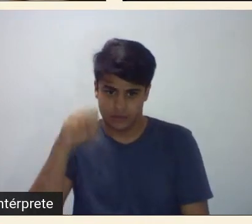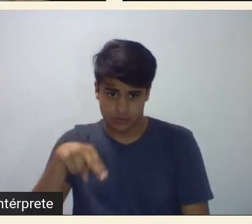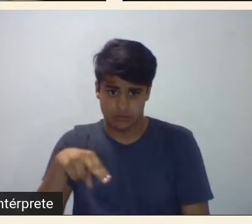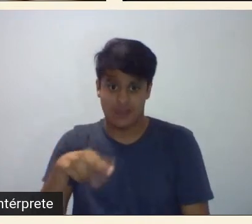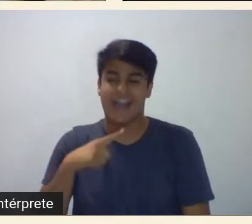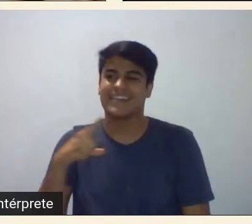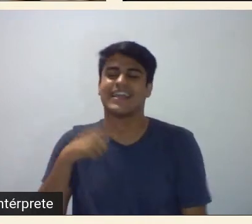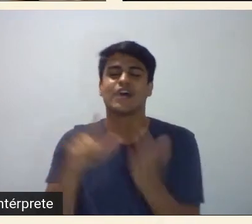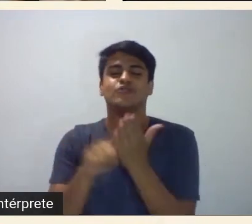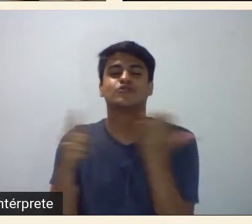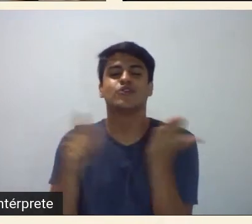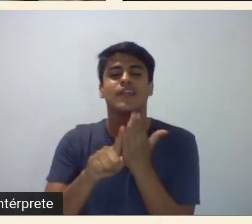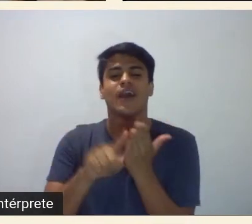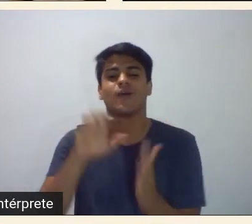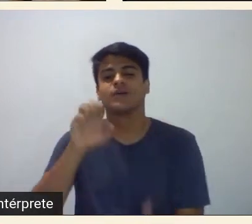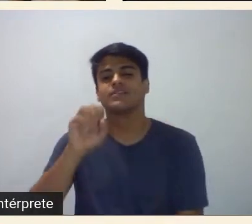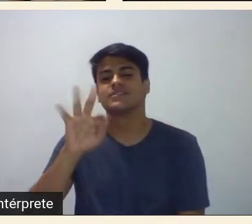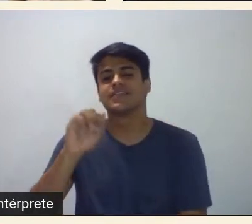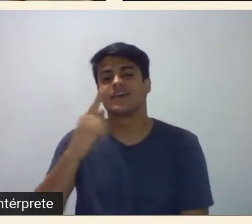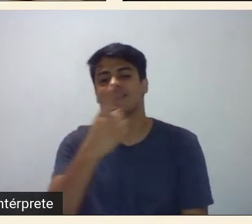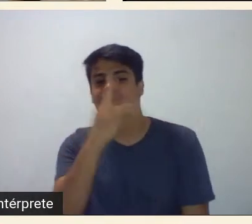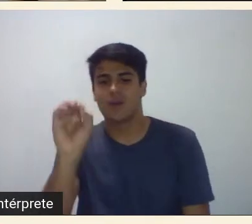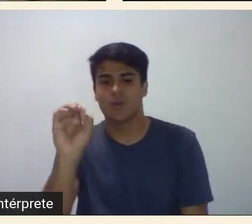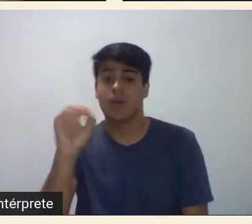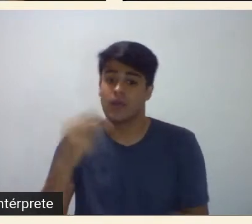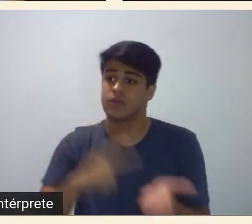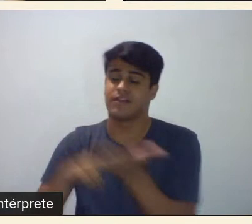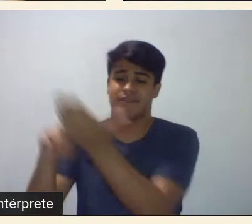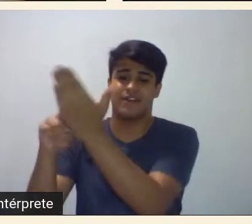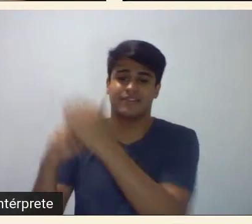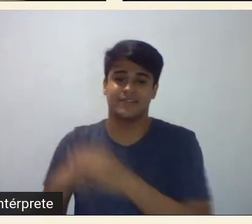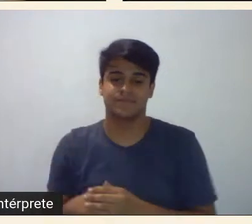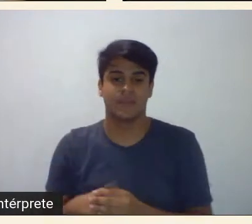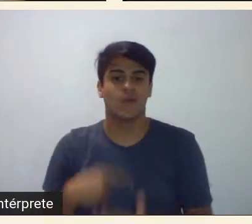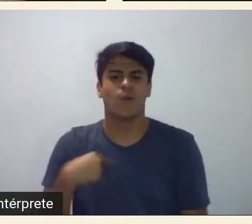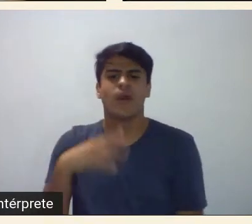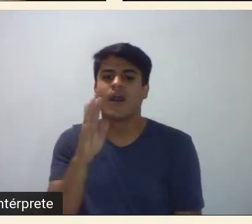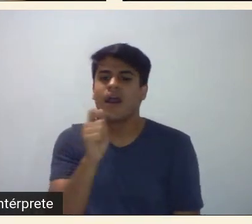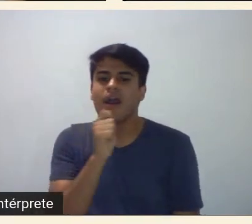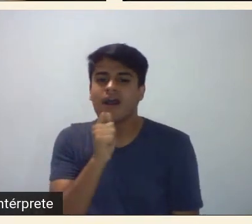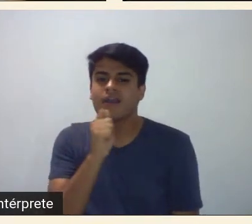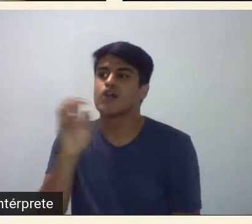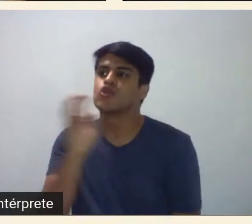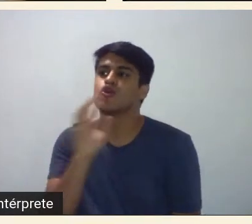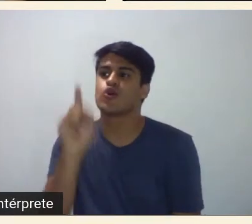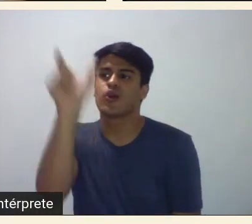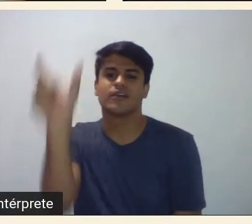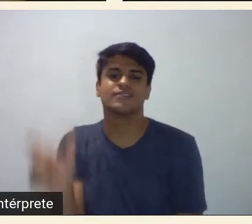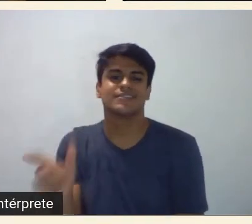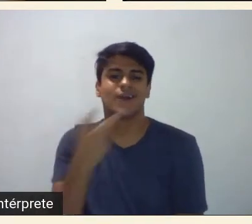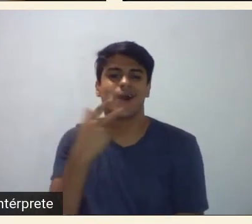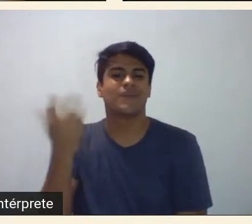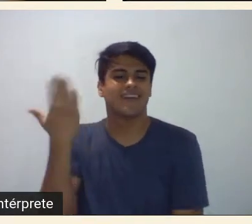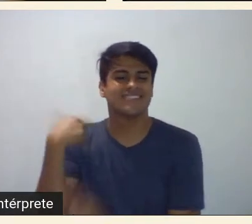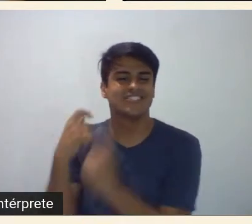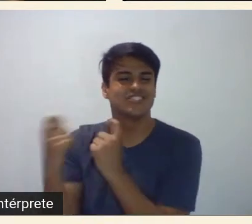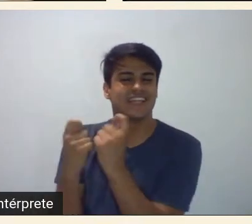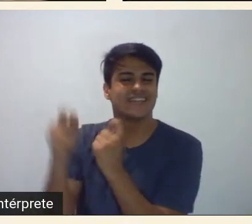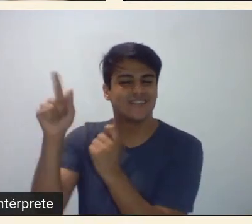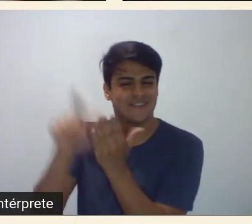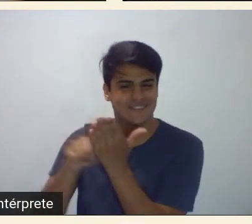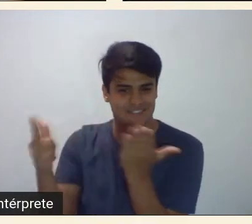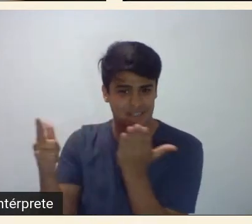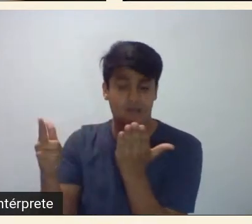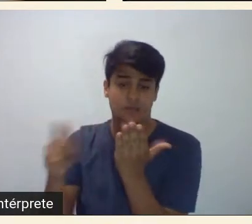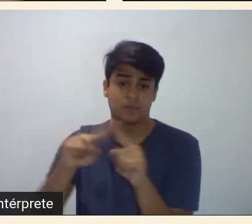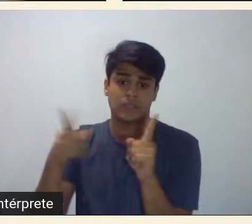e eu nem conhecia o Décio de Almeida Prado que era o diretor do suplemento literário do Estadão mas eu me apresentei a ele